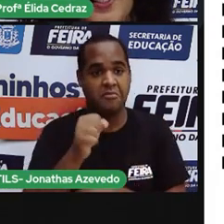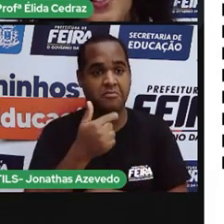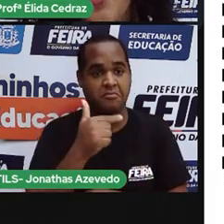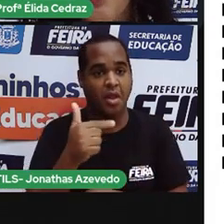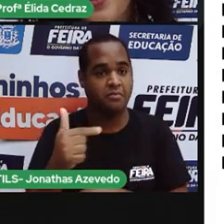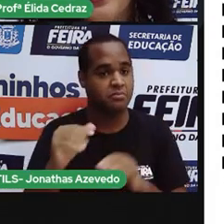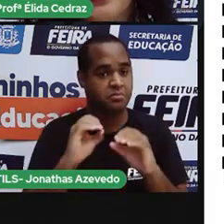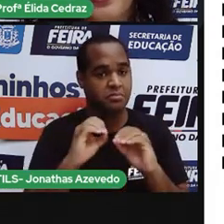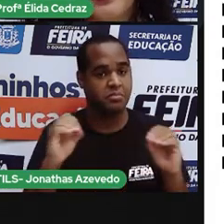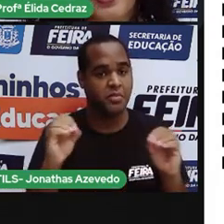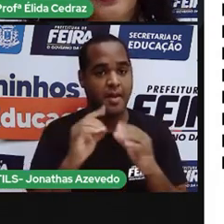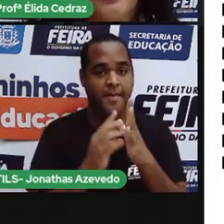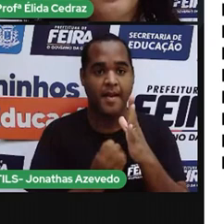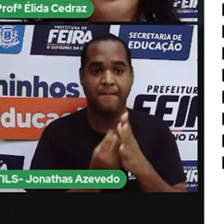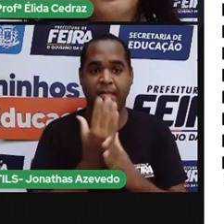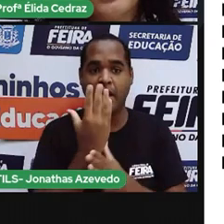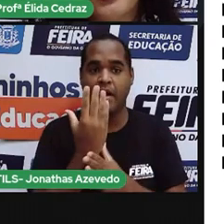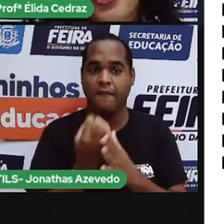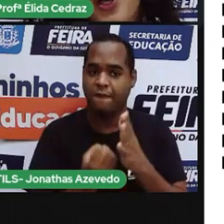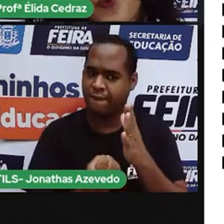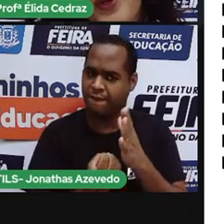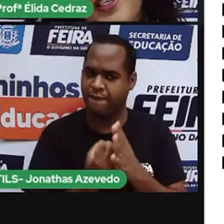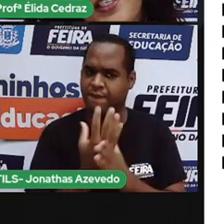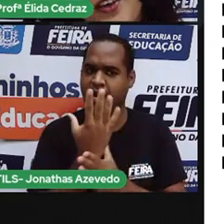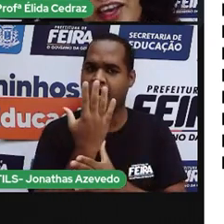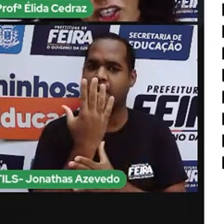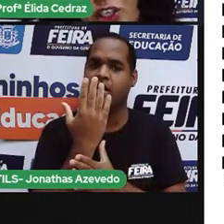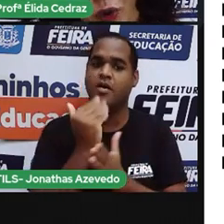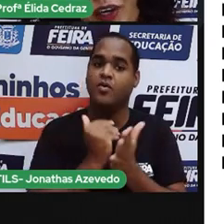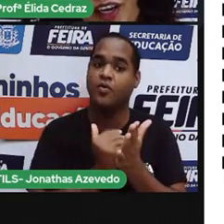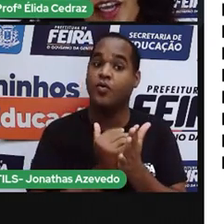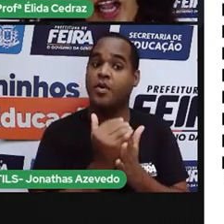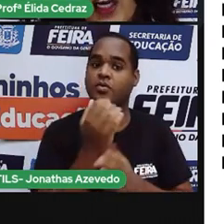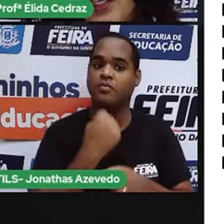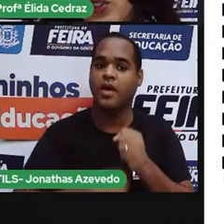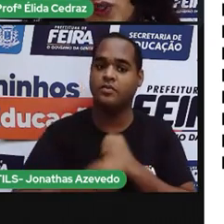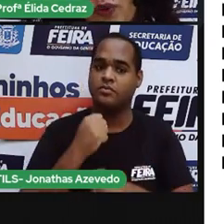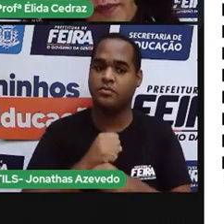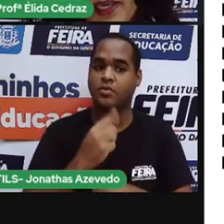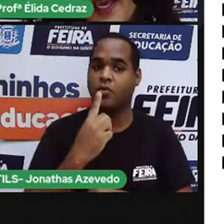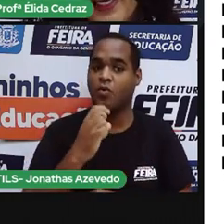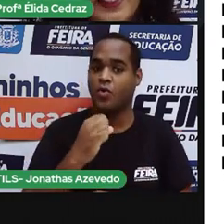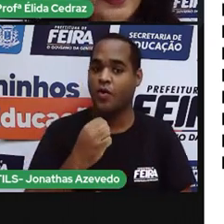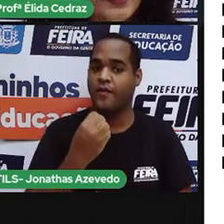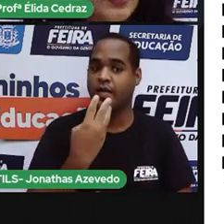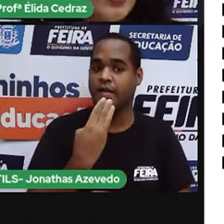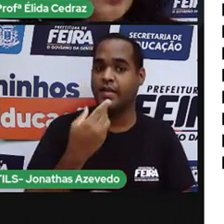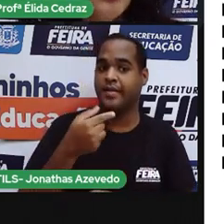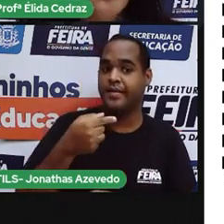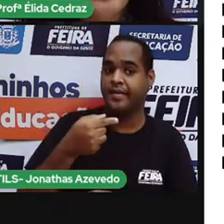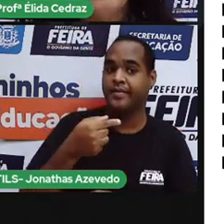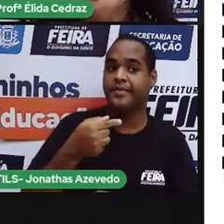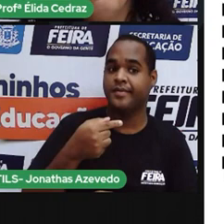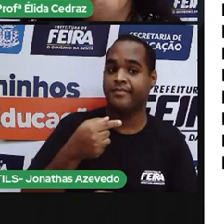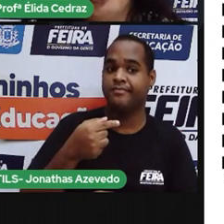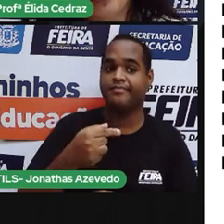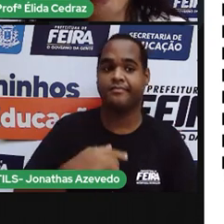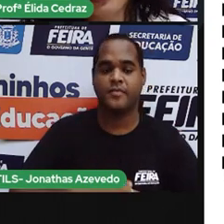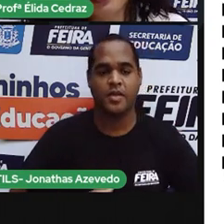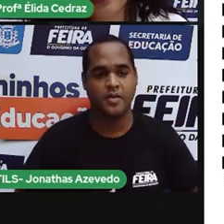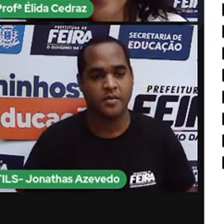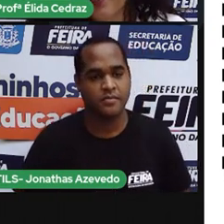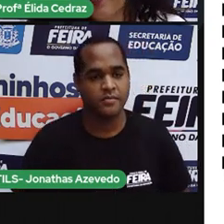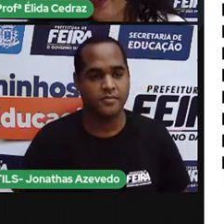Santana fez essa grande inauguração na história. Lançou a micareta no ano de